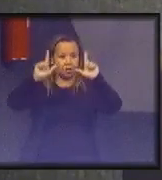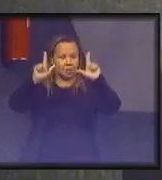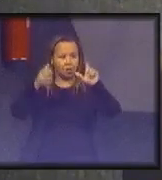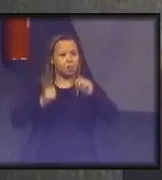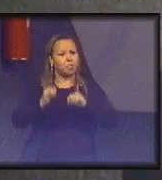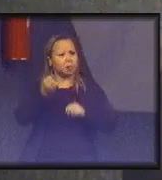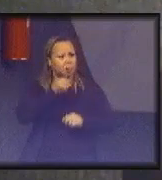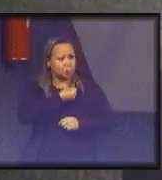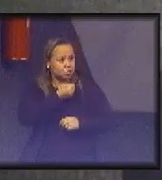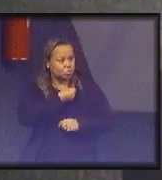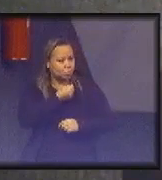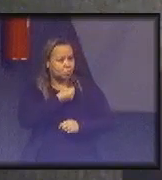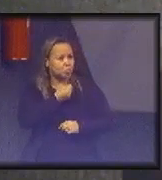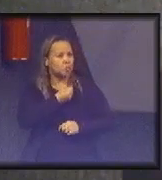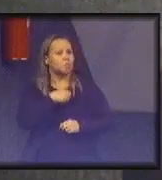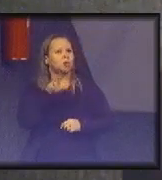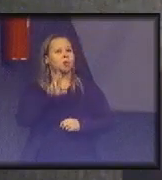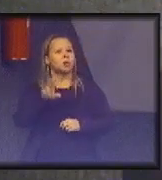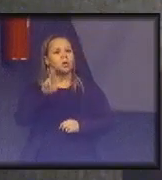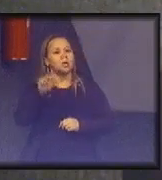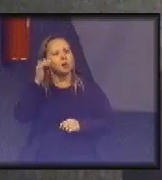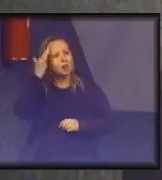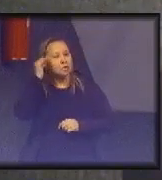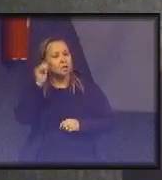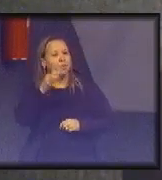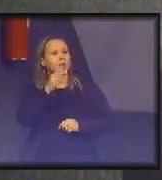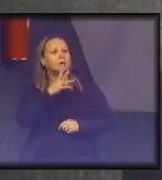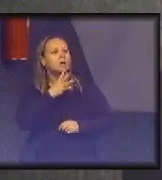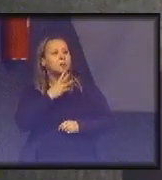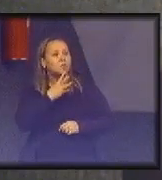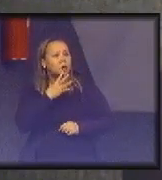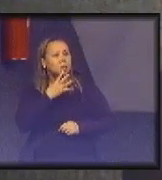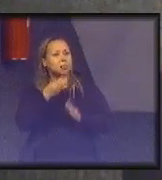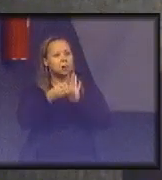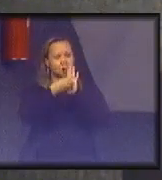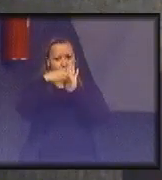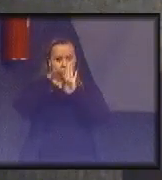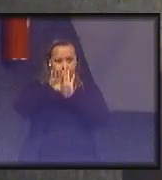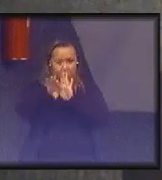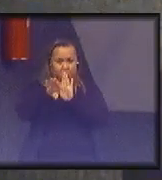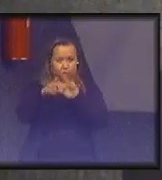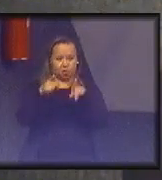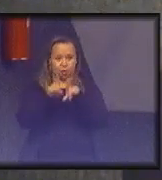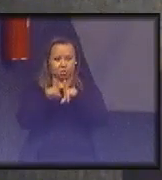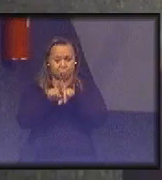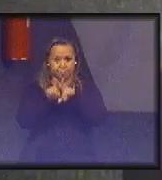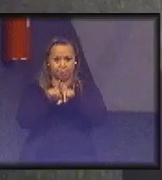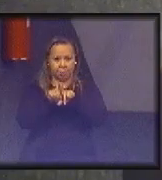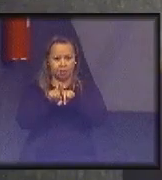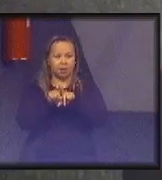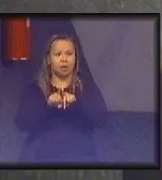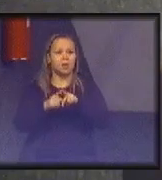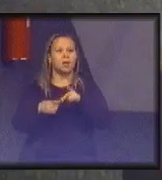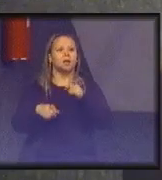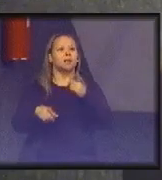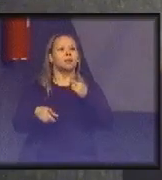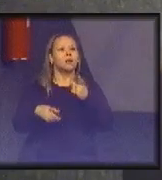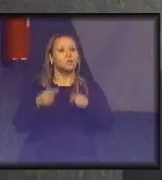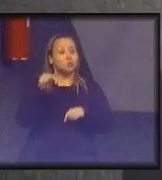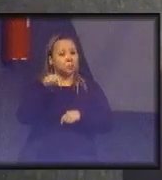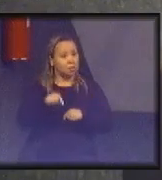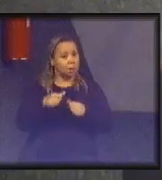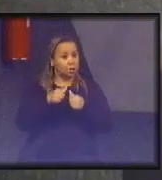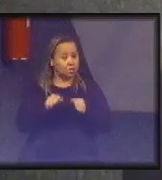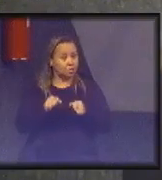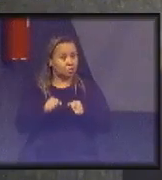que os núcleos socioambientais utilizem para o monitoramento dos seus indicadores. que lá é dinâmico. Então, aqui a gente está trazendo dados de